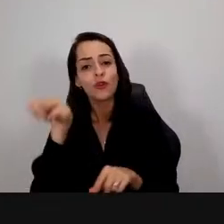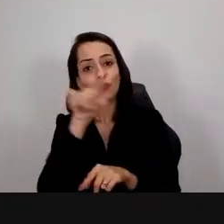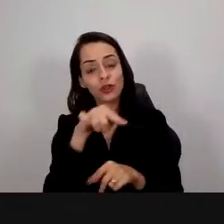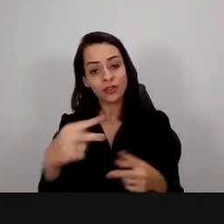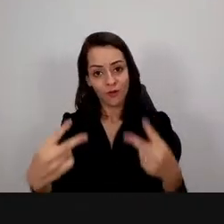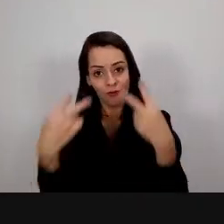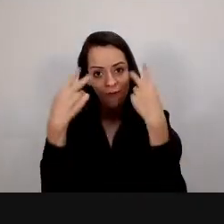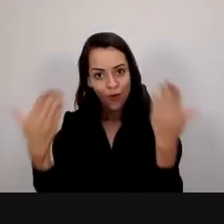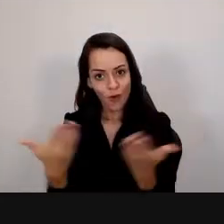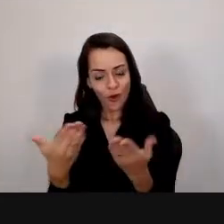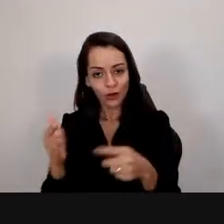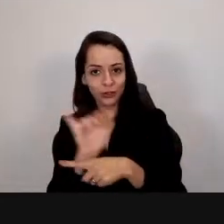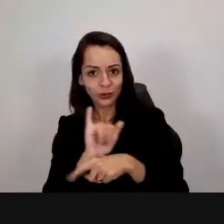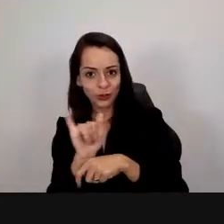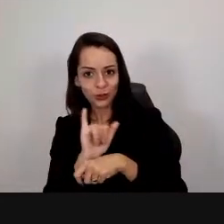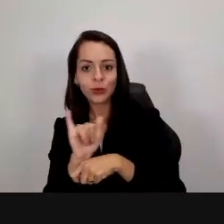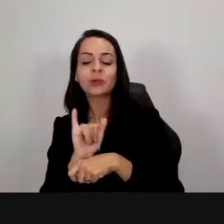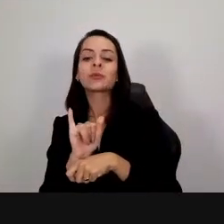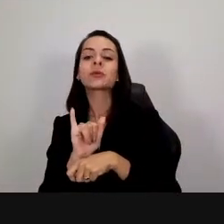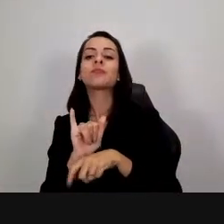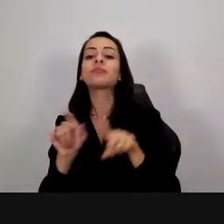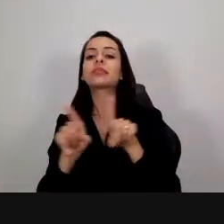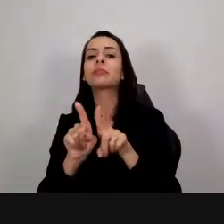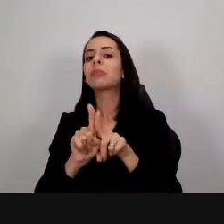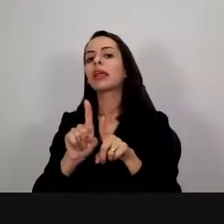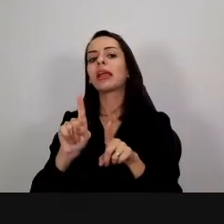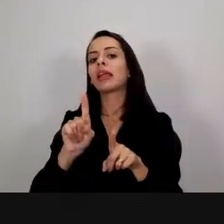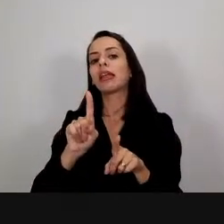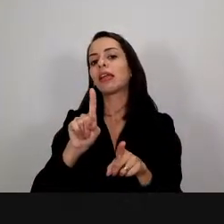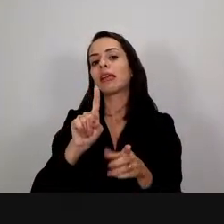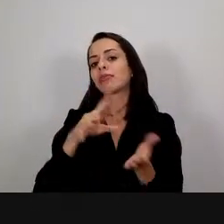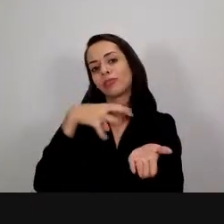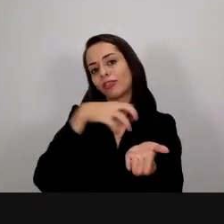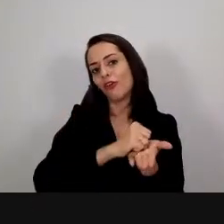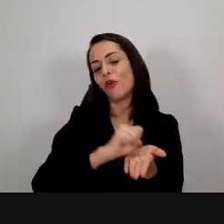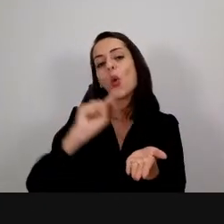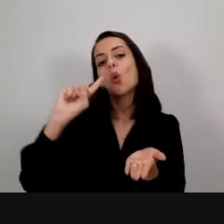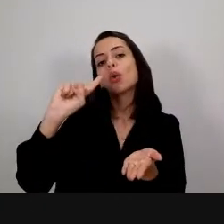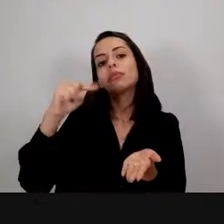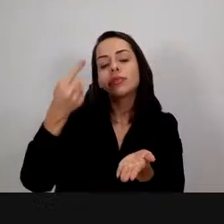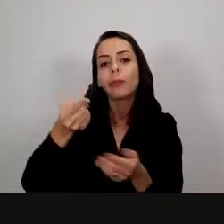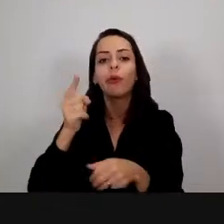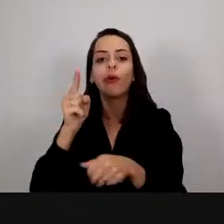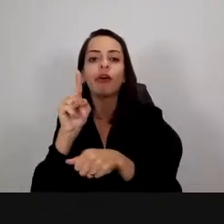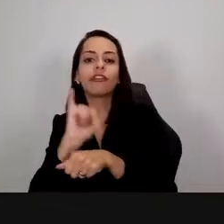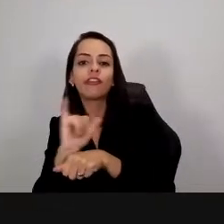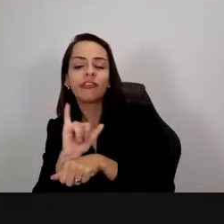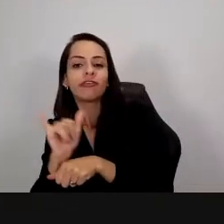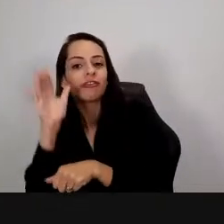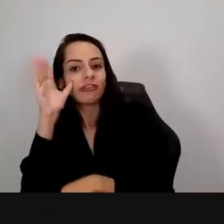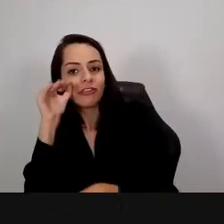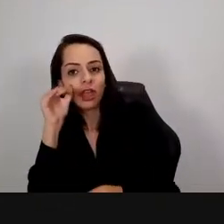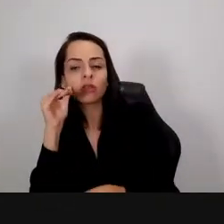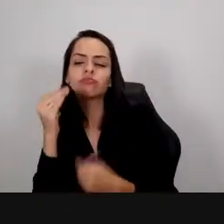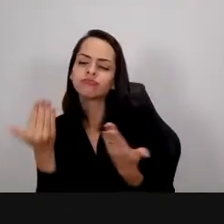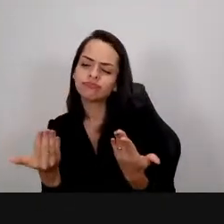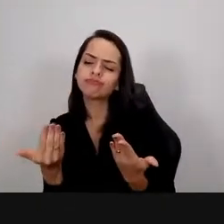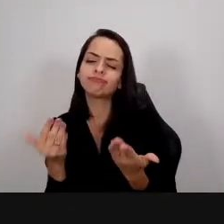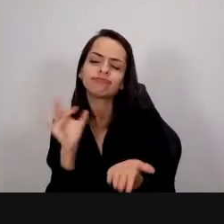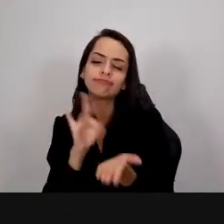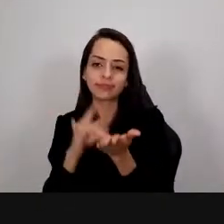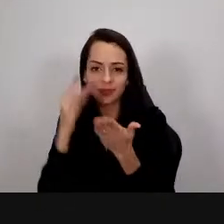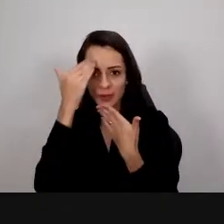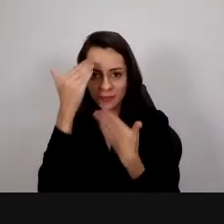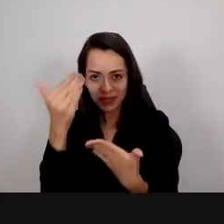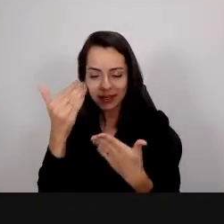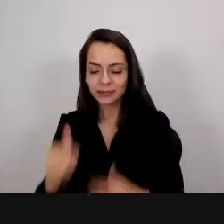pelo YouTube para vocês que verão essa live posteriormente os nossos sinceros agradecimentos então vamos aos